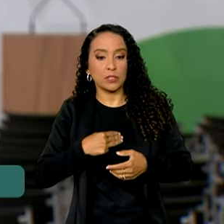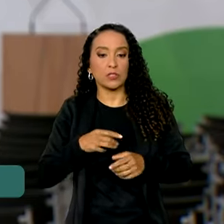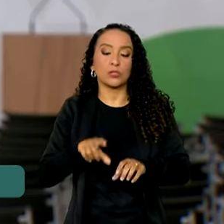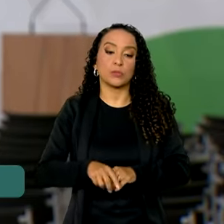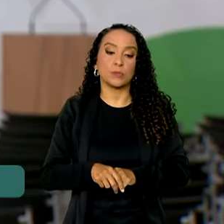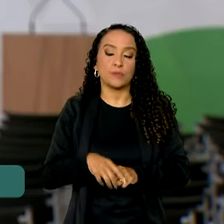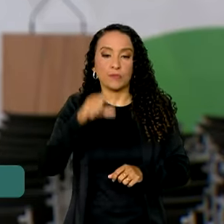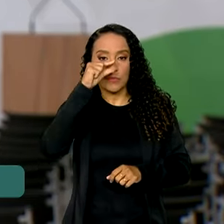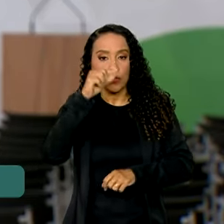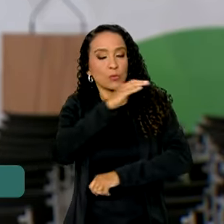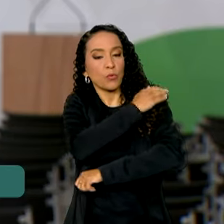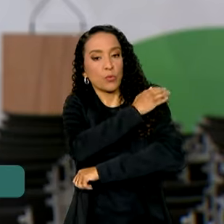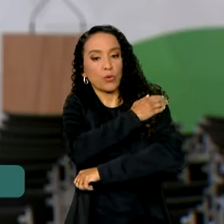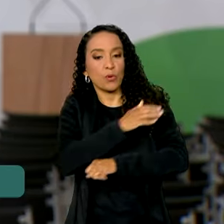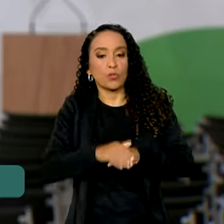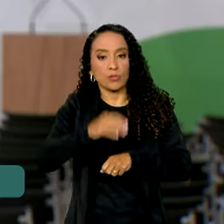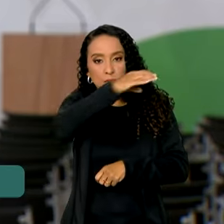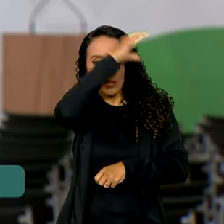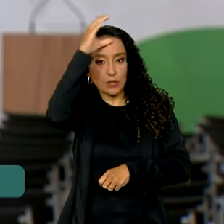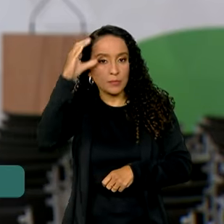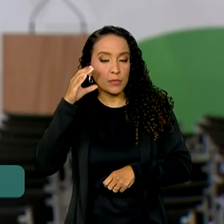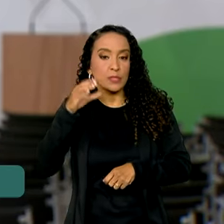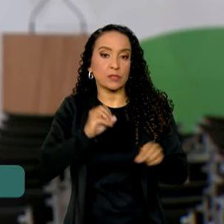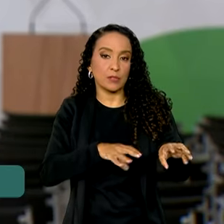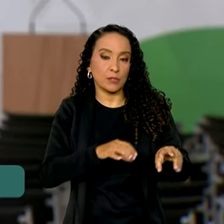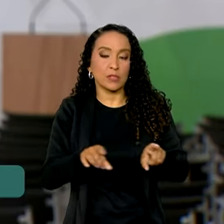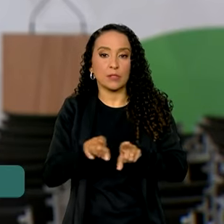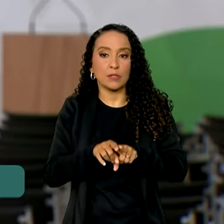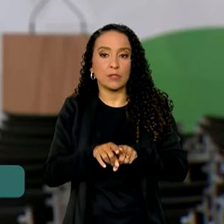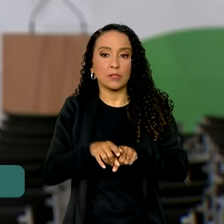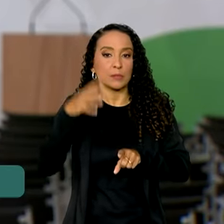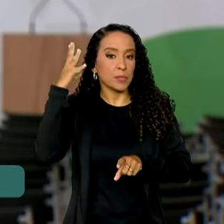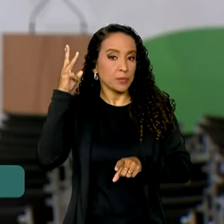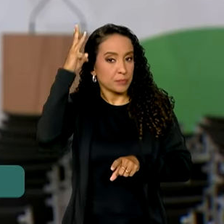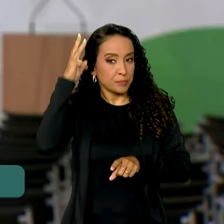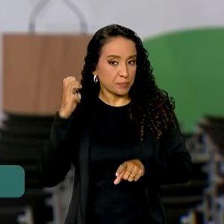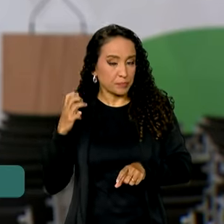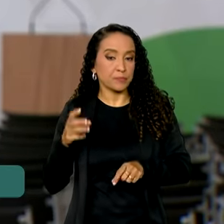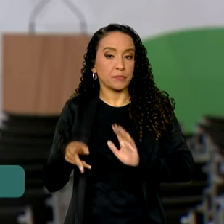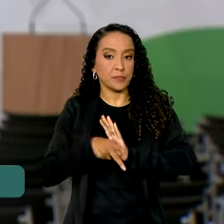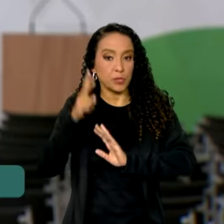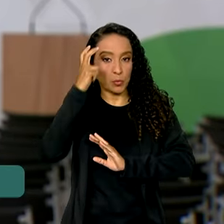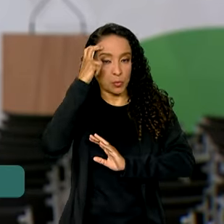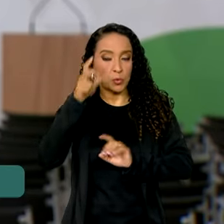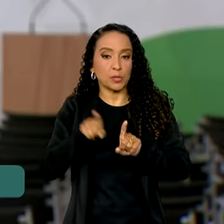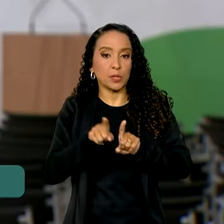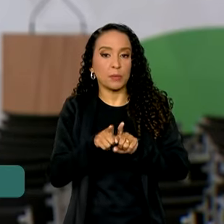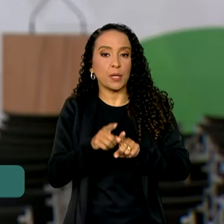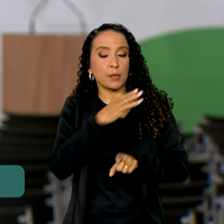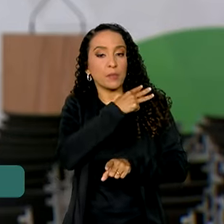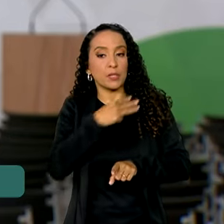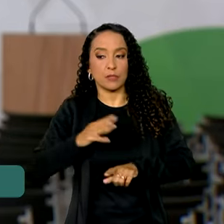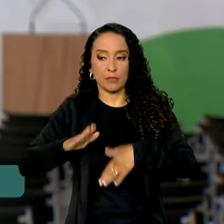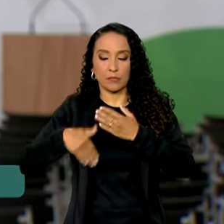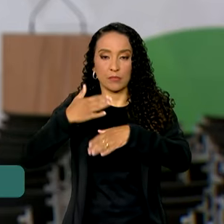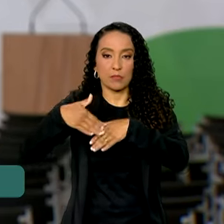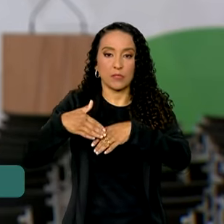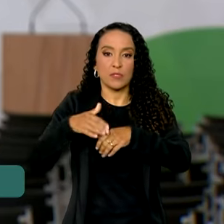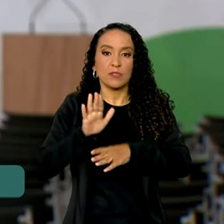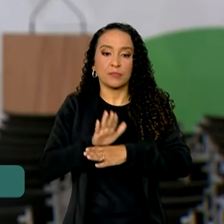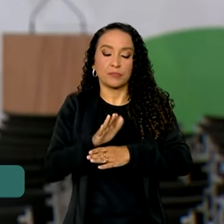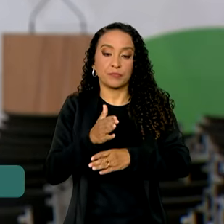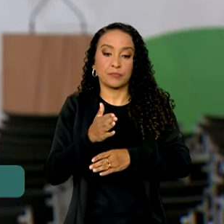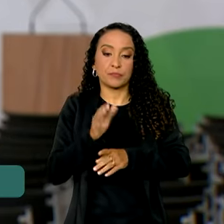eles Rui Costa, Camilo Santana, da Educação e Margarete Mises, da Cultura, além do ministro do Desenvolvimento e